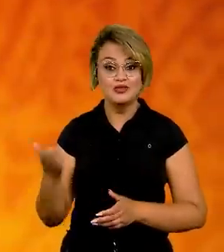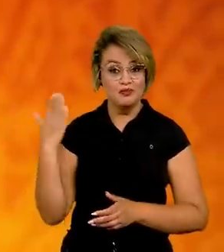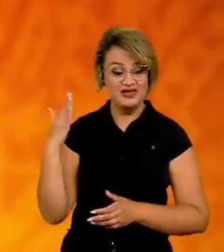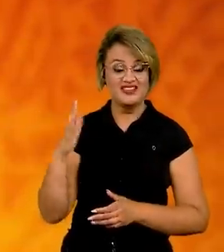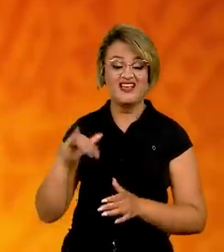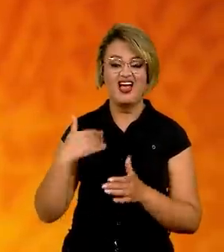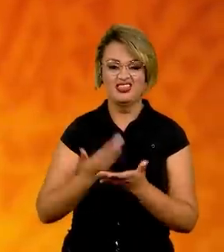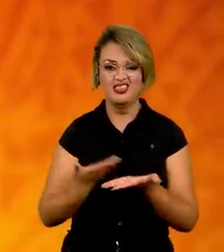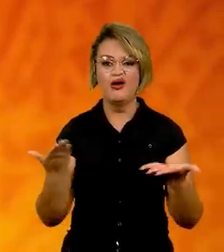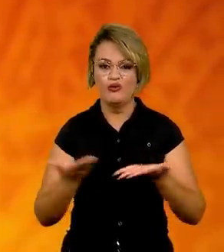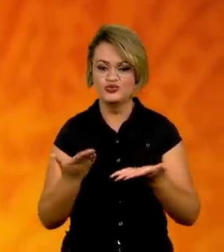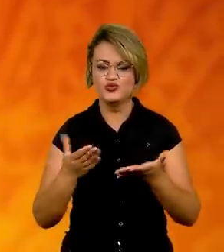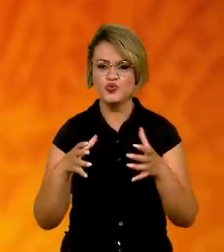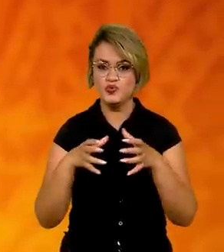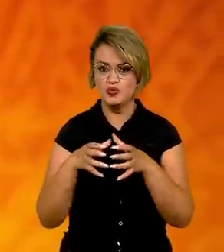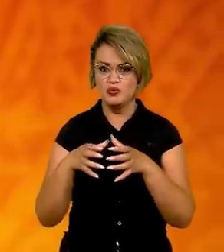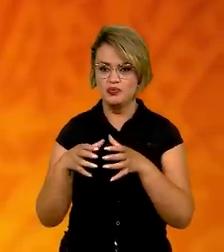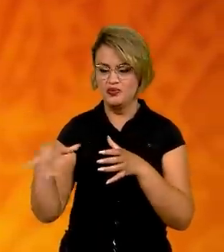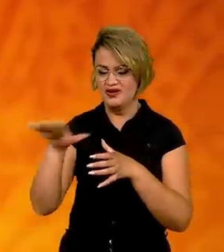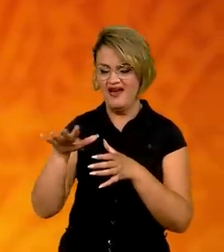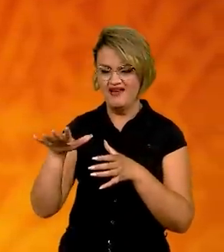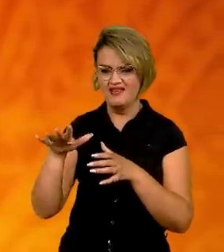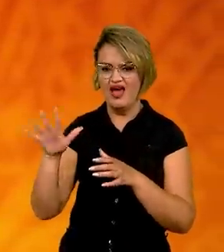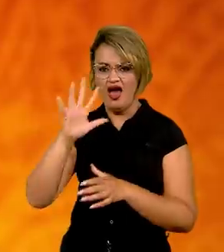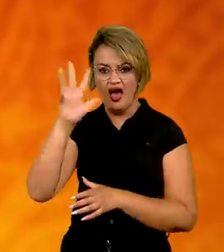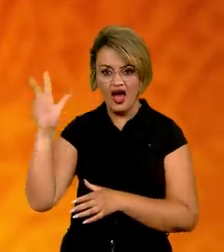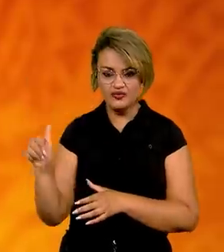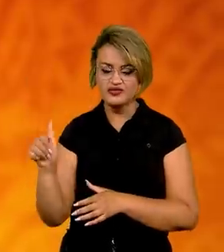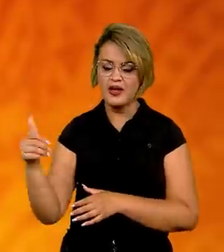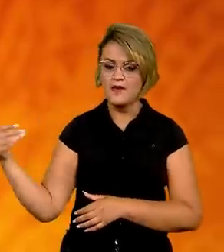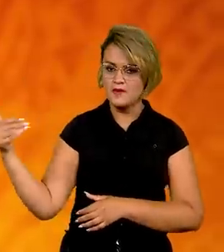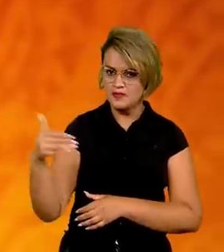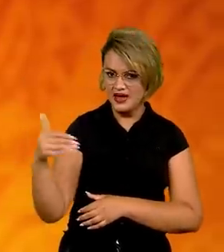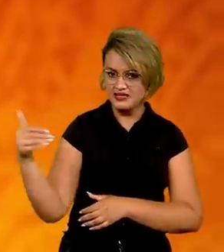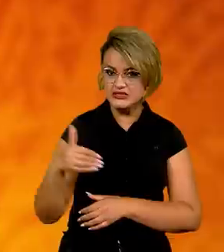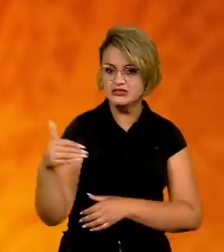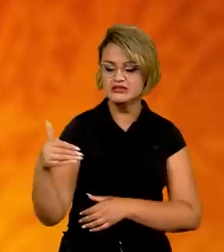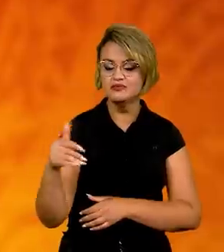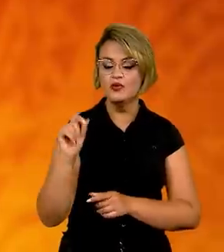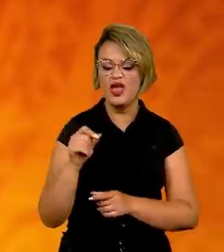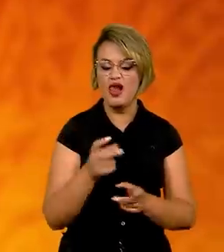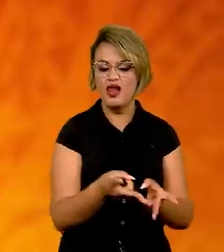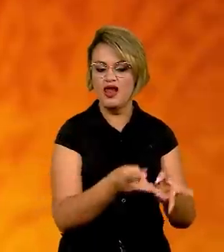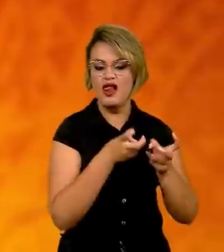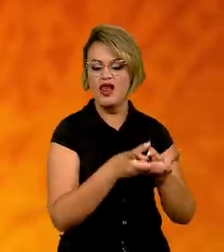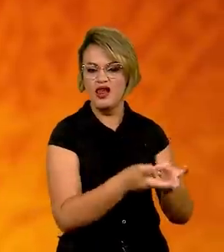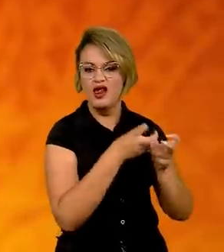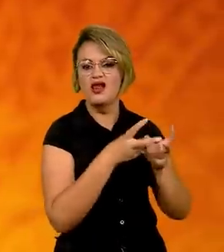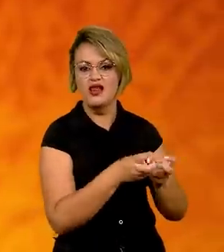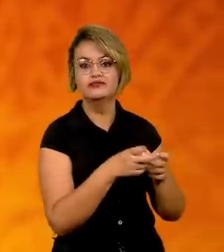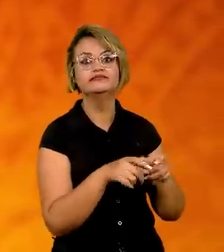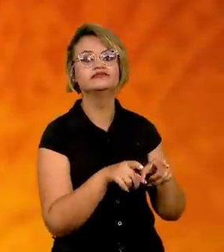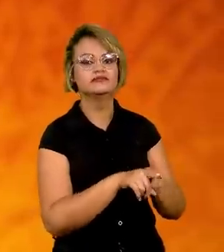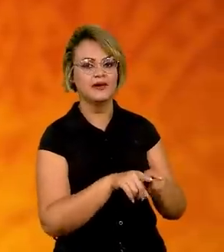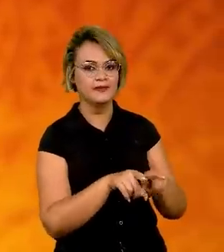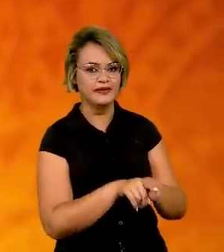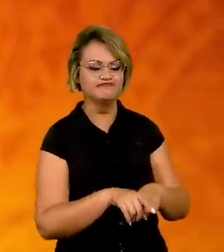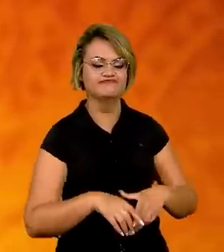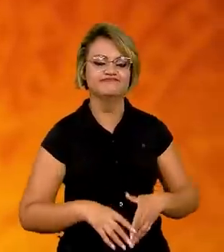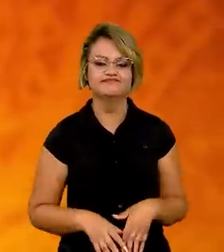ainda hoje, uma elice africana, negra, participa e se enriquece com tanta exploração e tanta